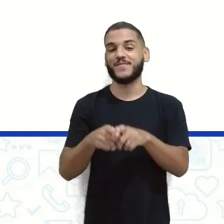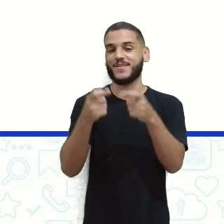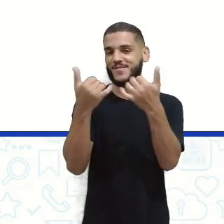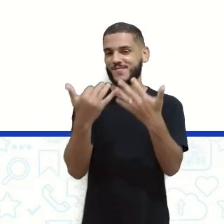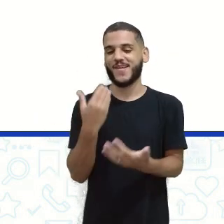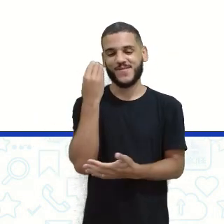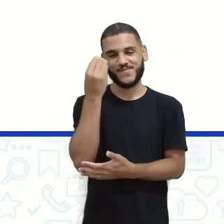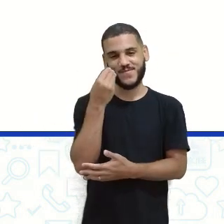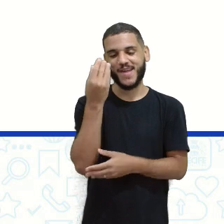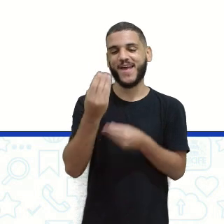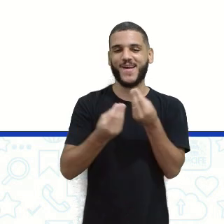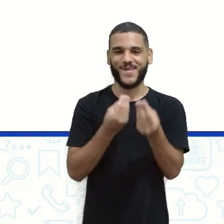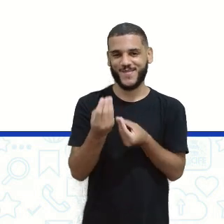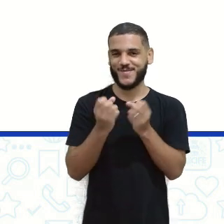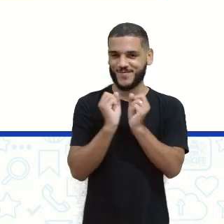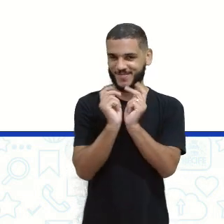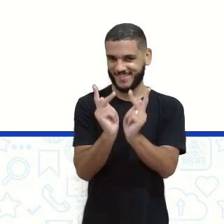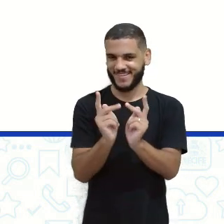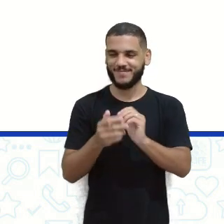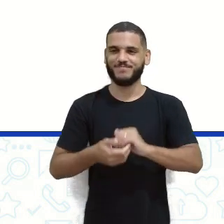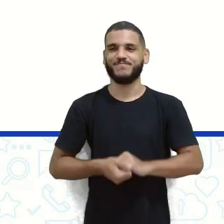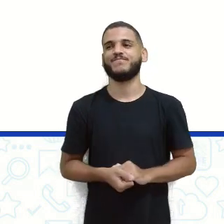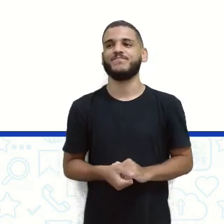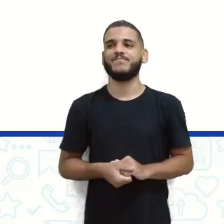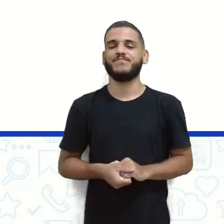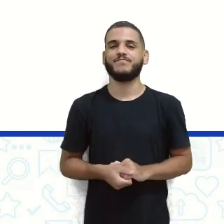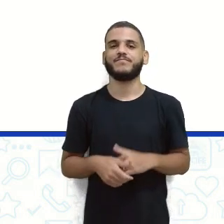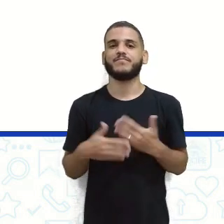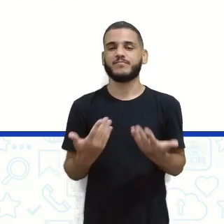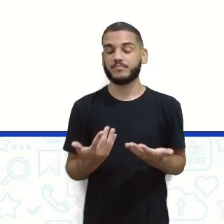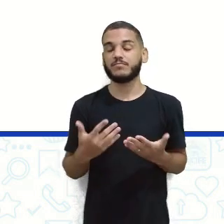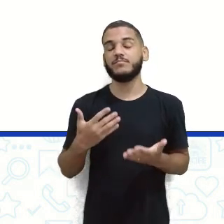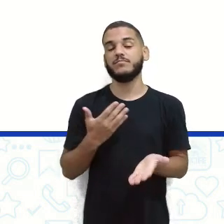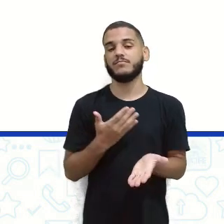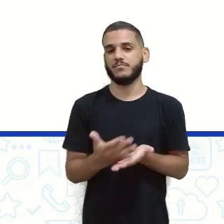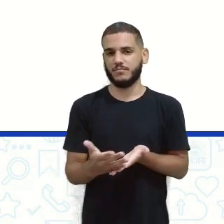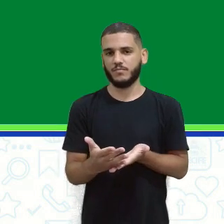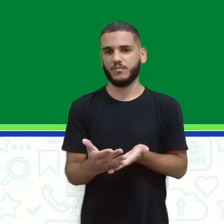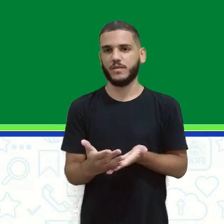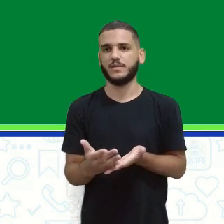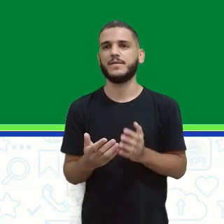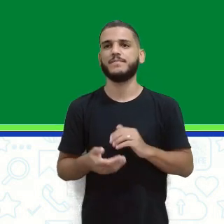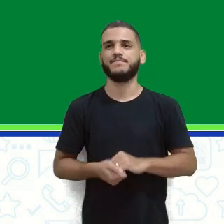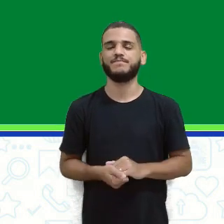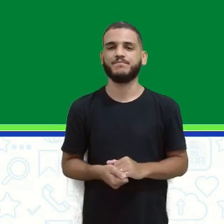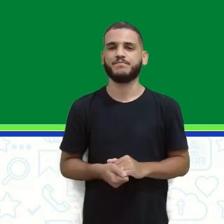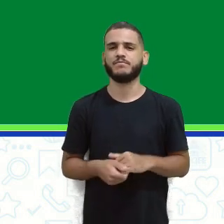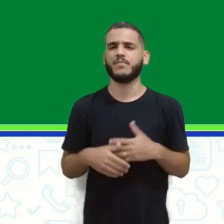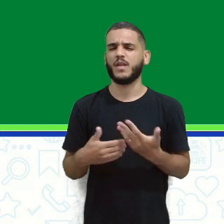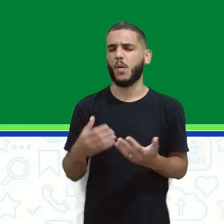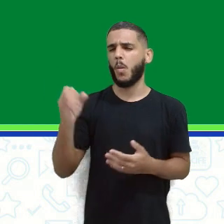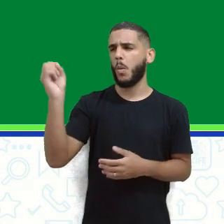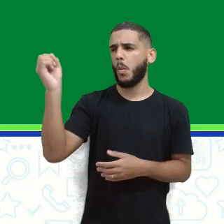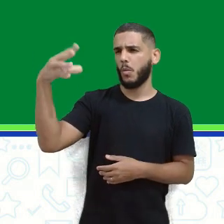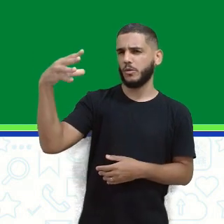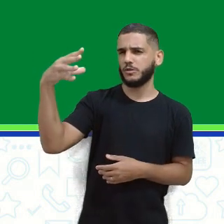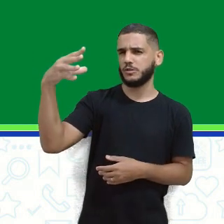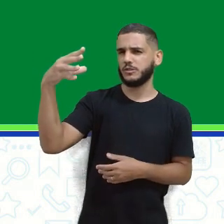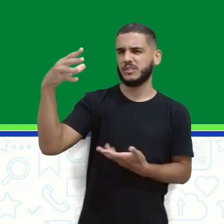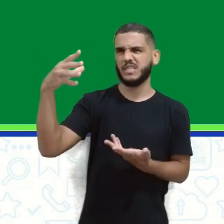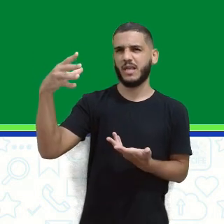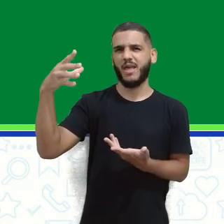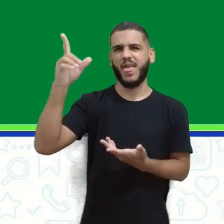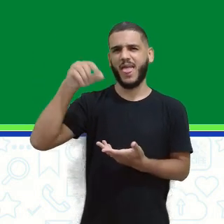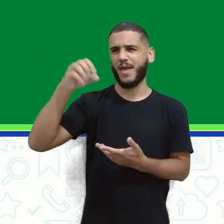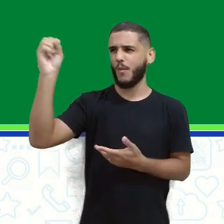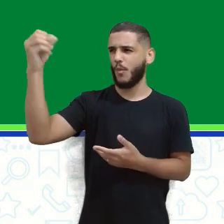a experiência, tá bom? Pois é, então, vamos começar. E aí? Essa história de luz, né? Raios